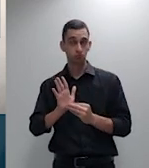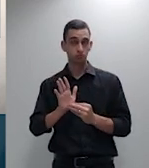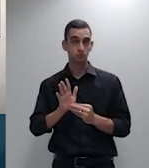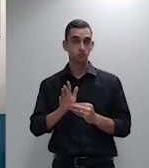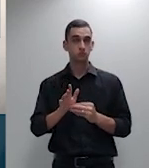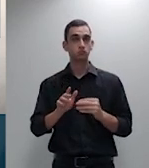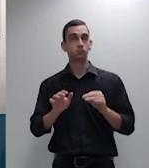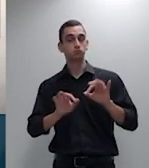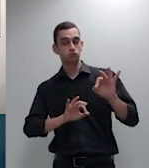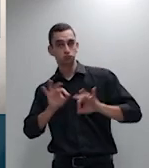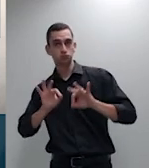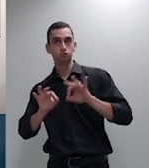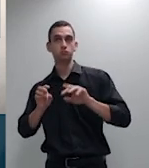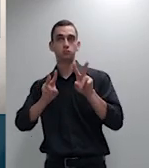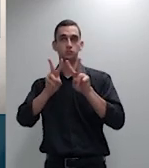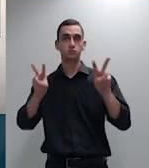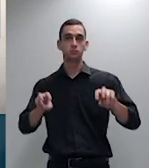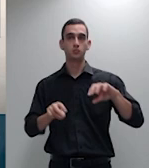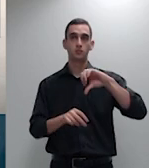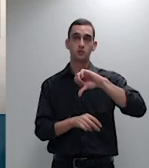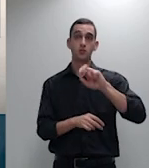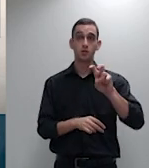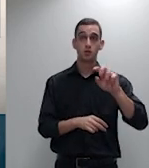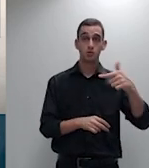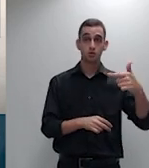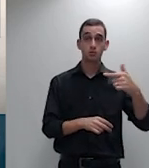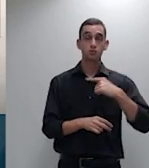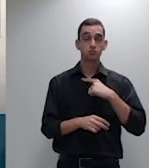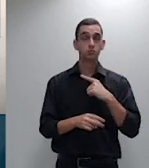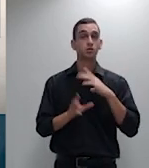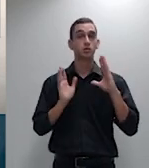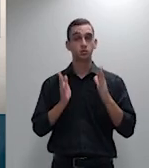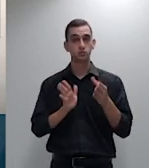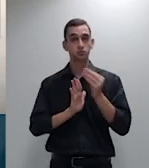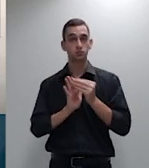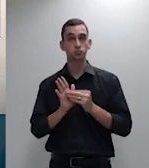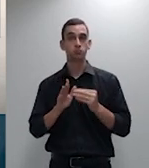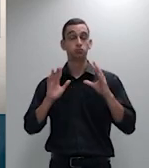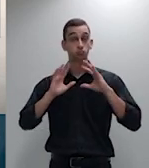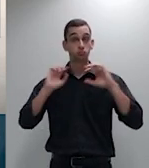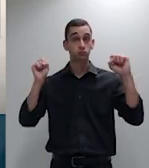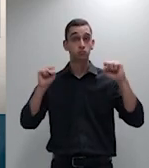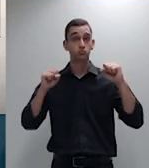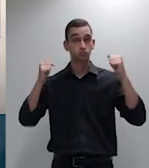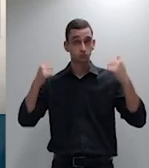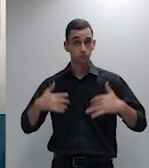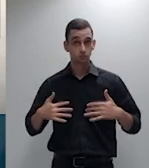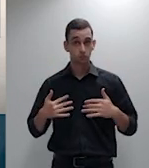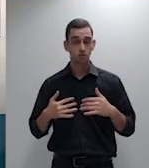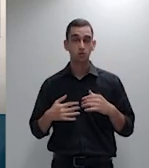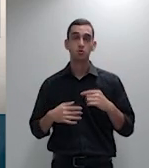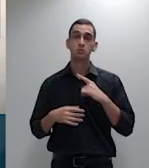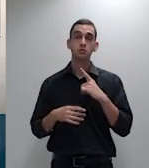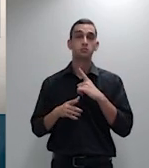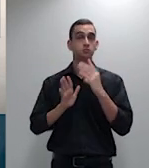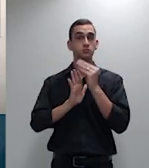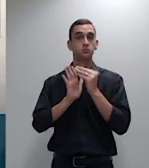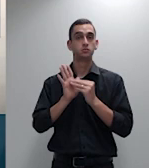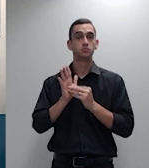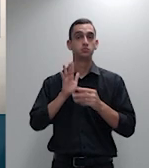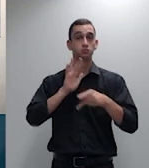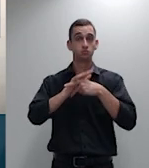que está sendo discutida no Supremo sobre retroatividade ou não o estatuto do idoso não tem nenhuma aplicação no caso concreto aqui